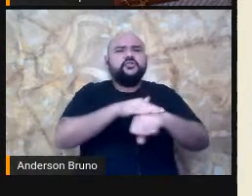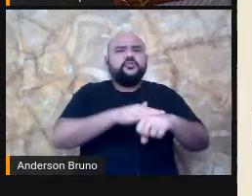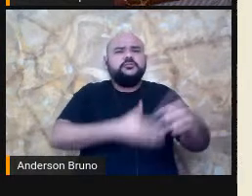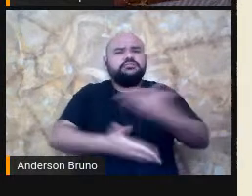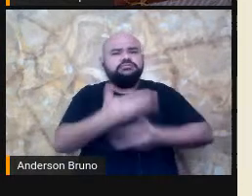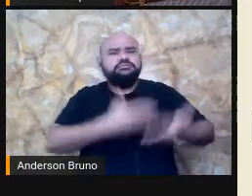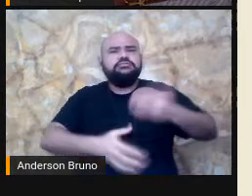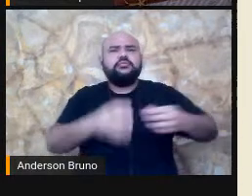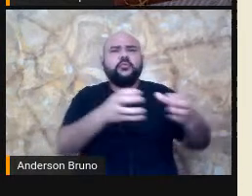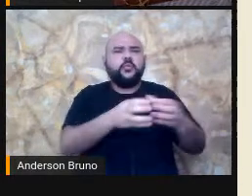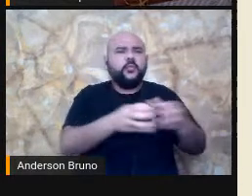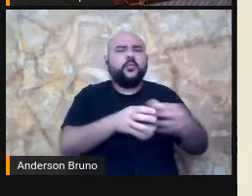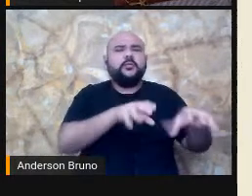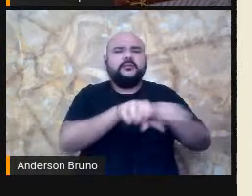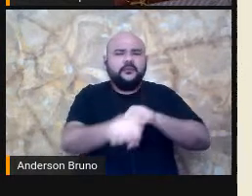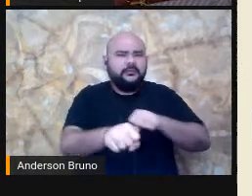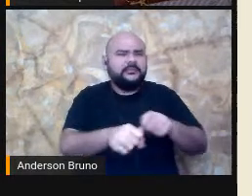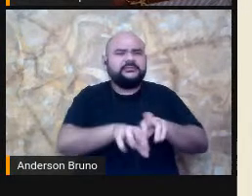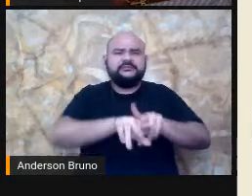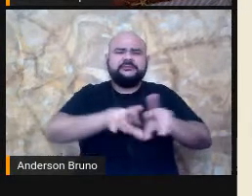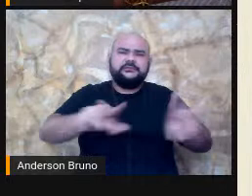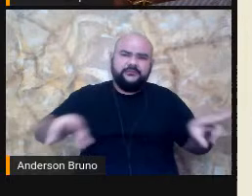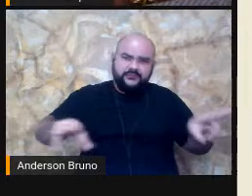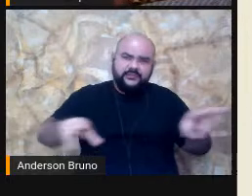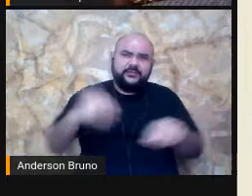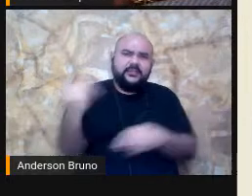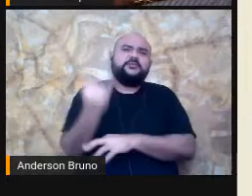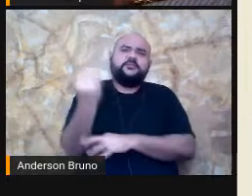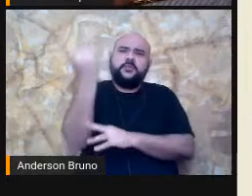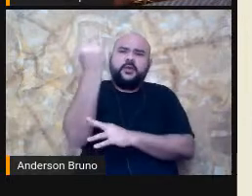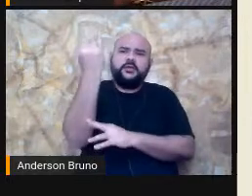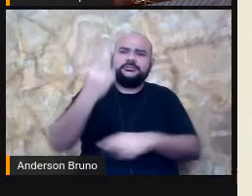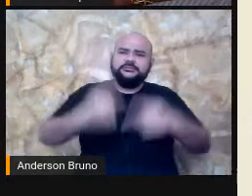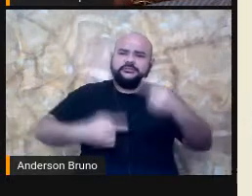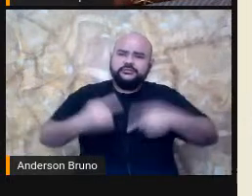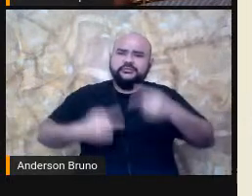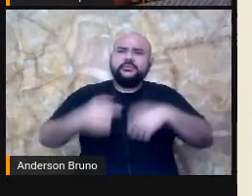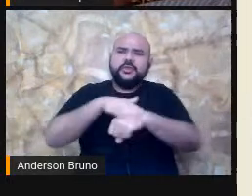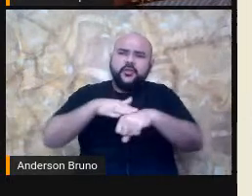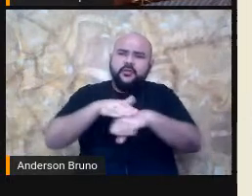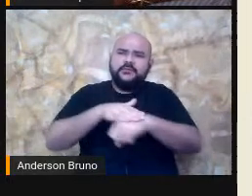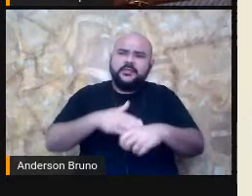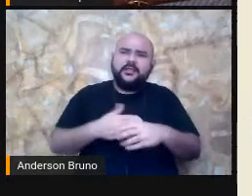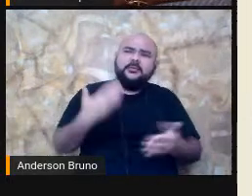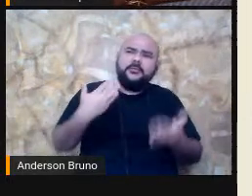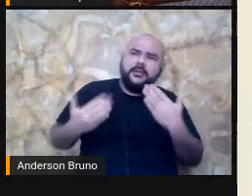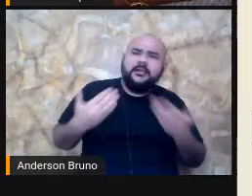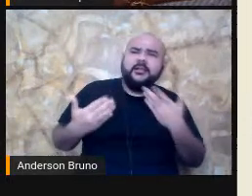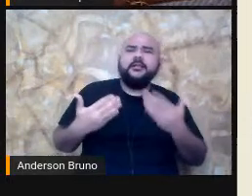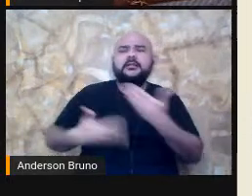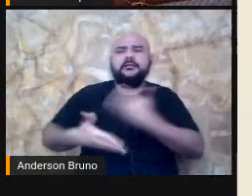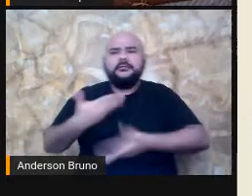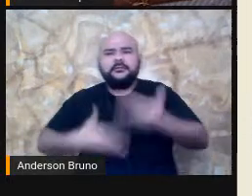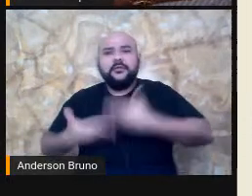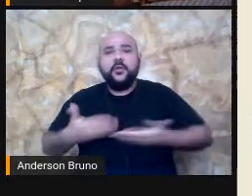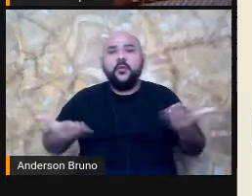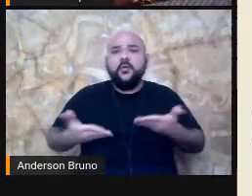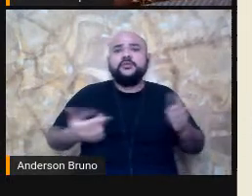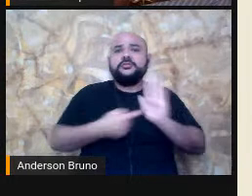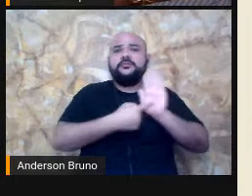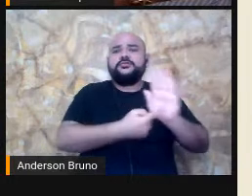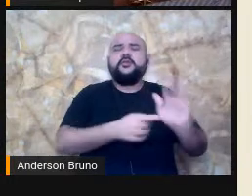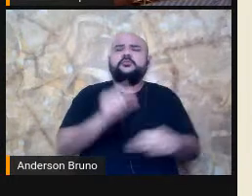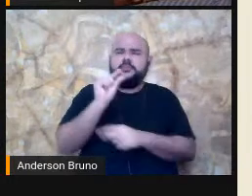participado Tamanha a importância Dessa discussão Então hoje A gente traz um pouquinho Das tecnologias assistivas Também